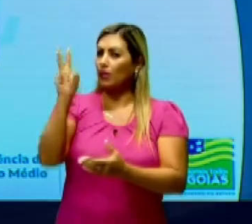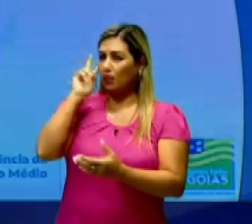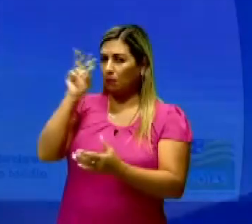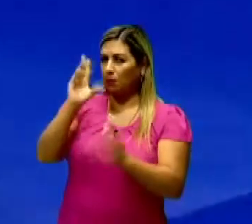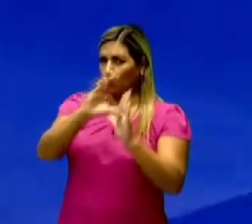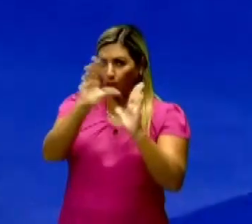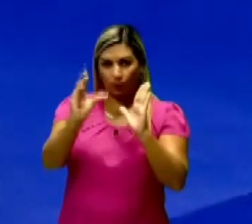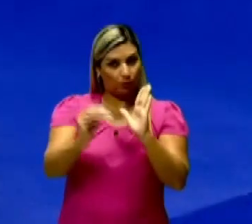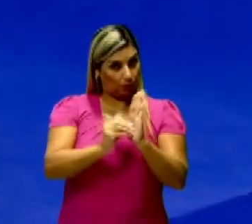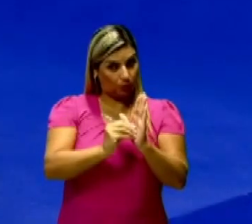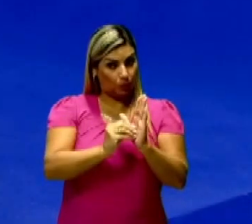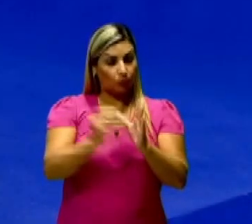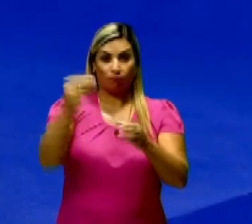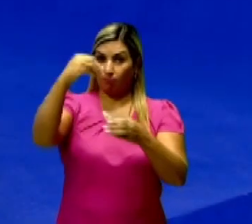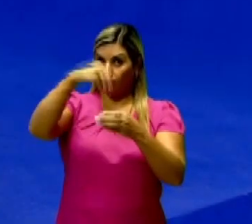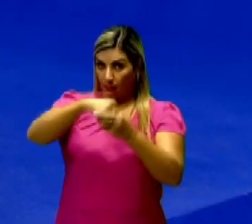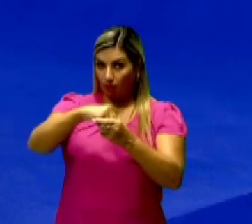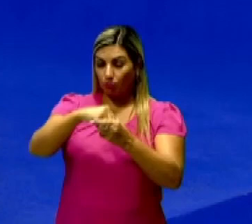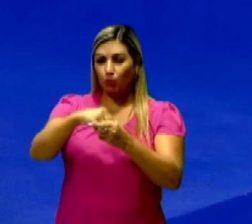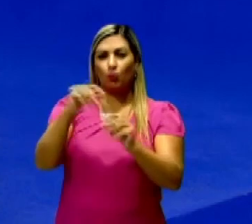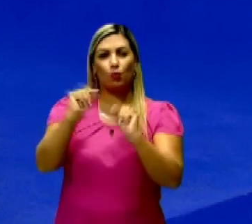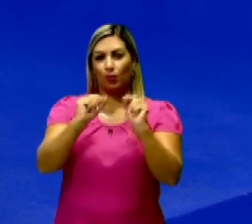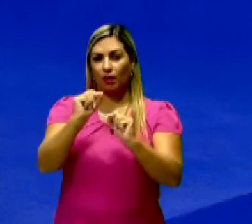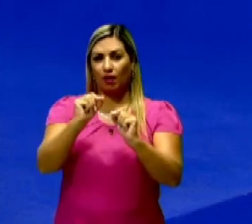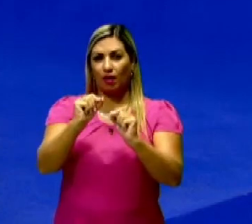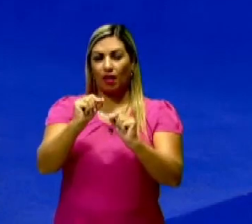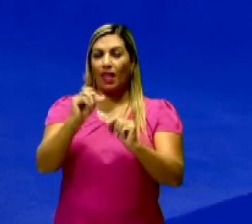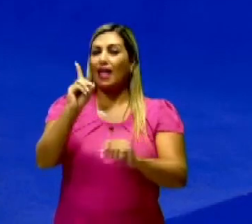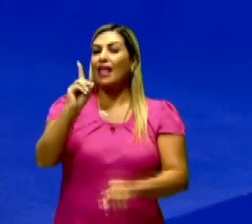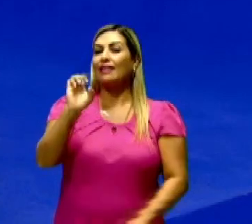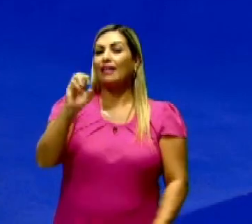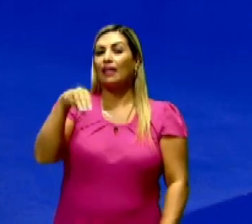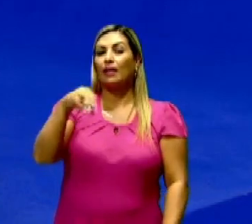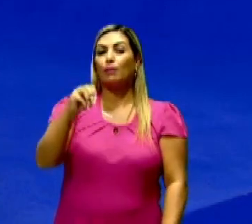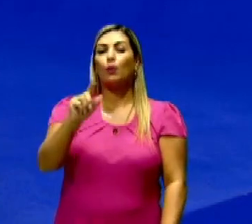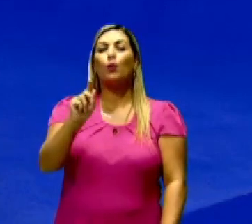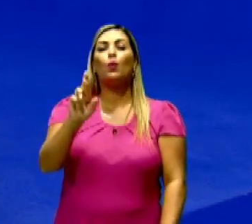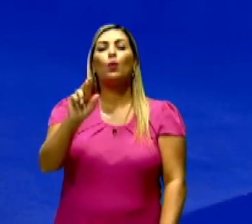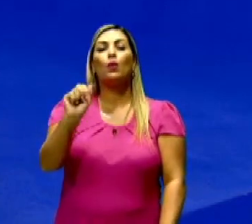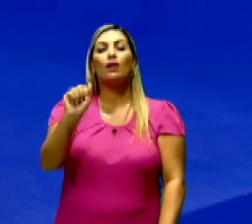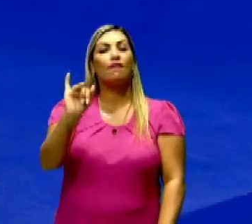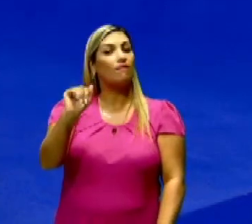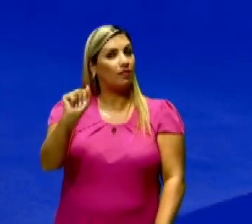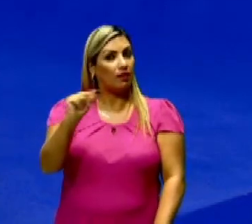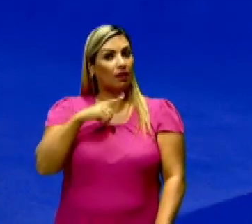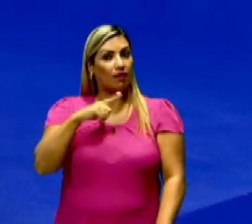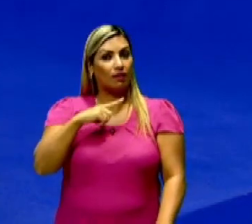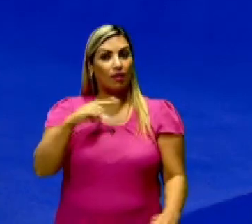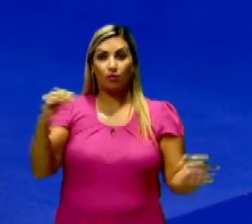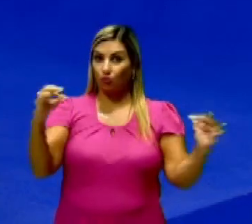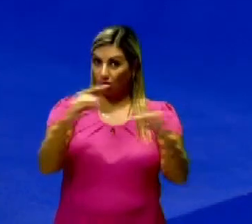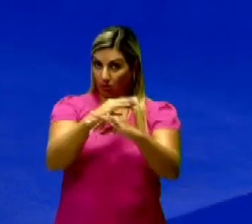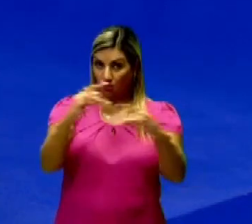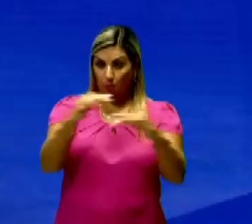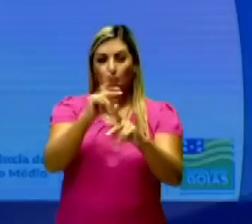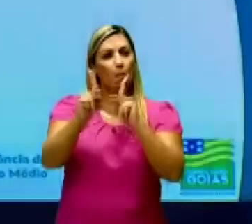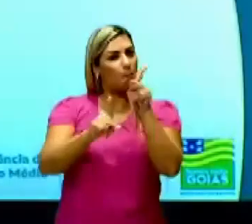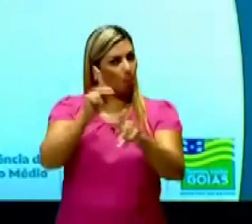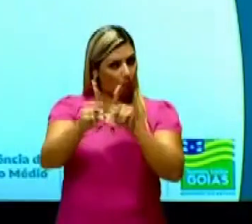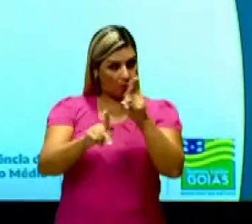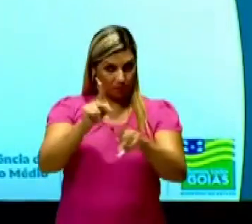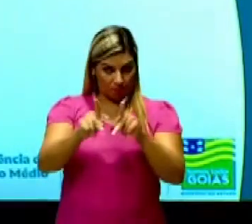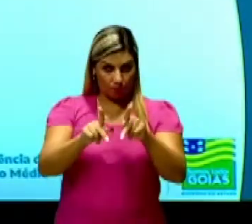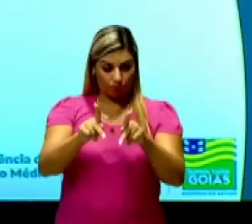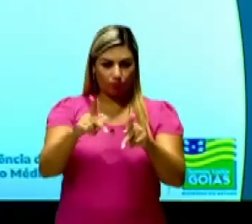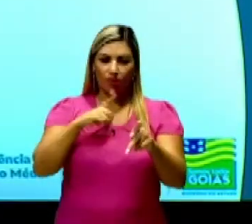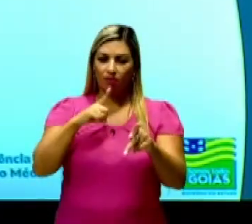conteúdo, ele faz parte aí da chamada demografia. Então a demografia, a gente tem o deslocamento populacional,